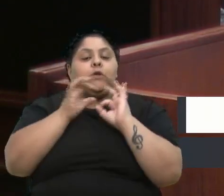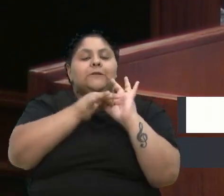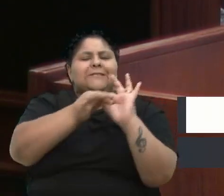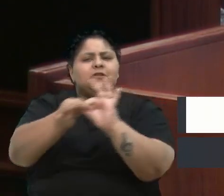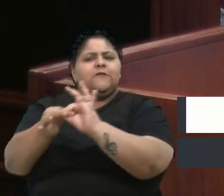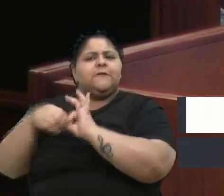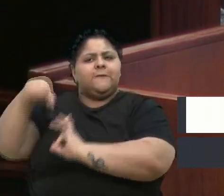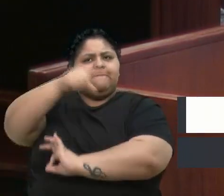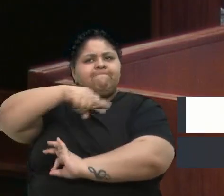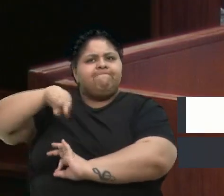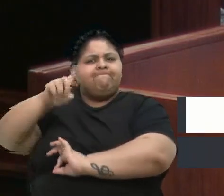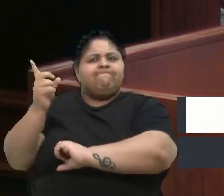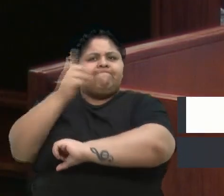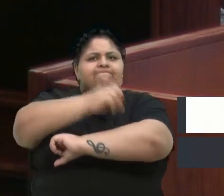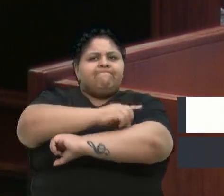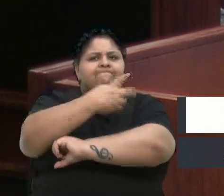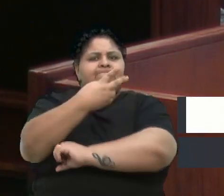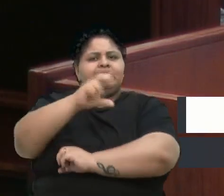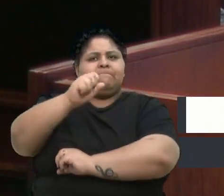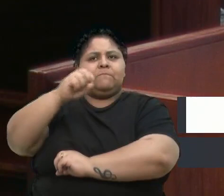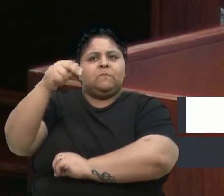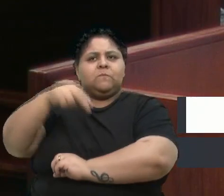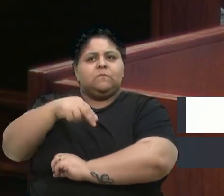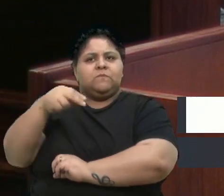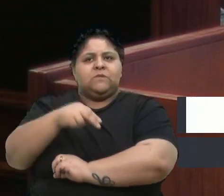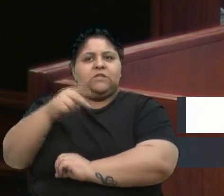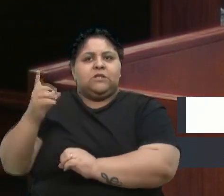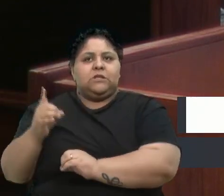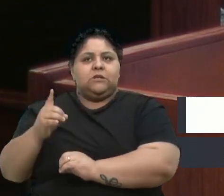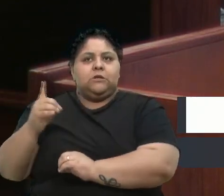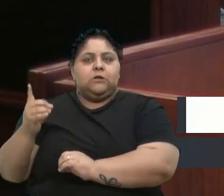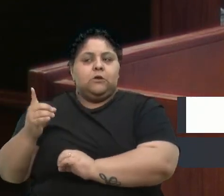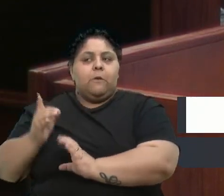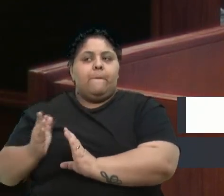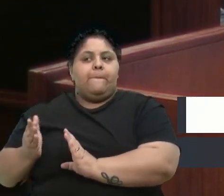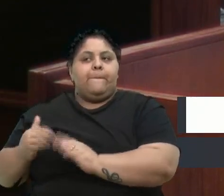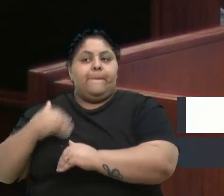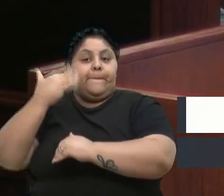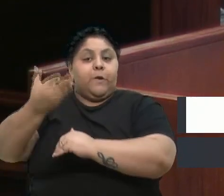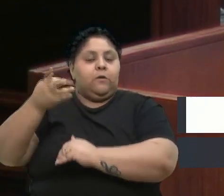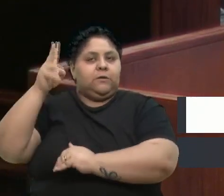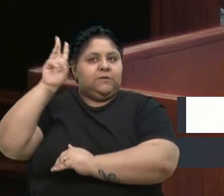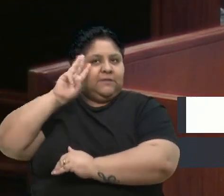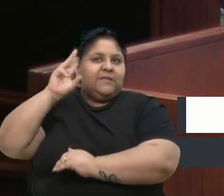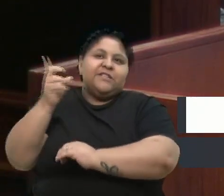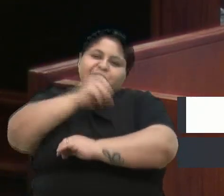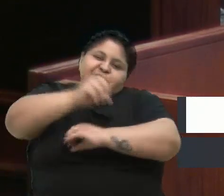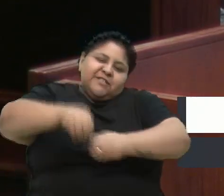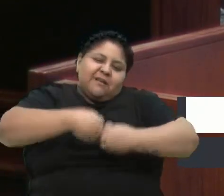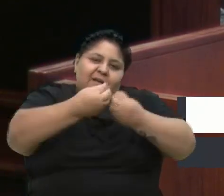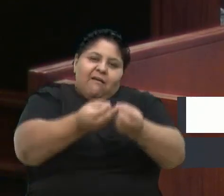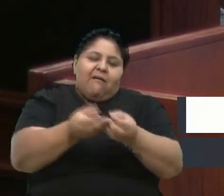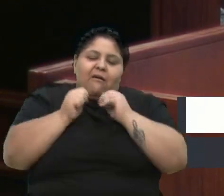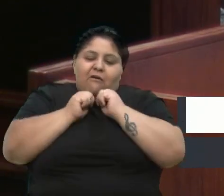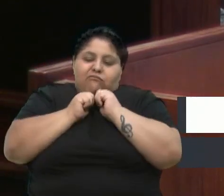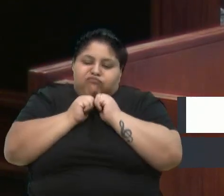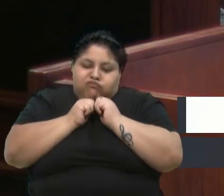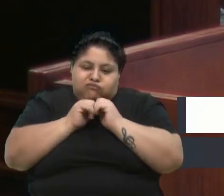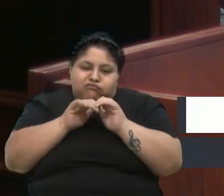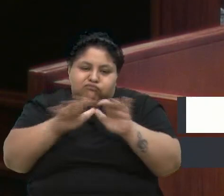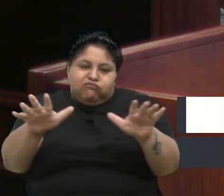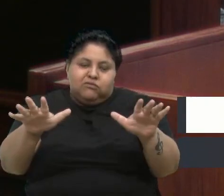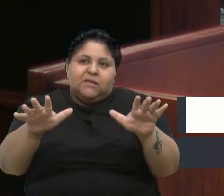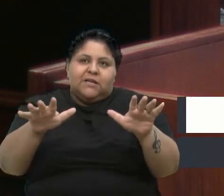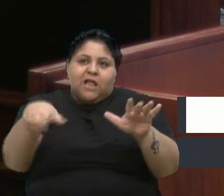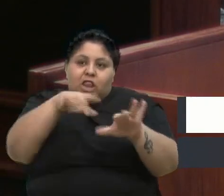nós no dia 28 de novembro, próxima terça-feira, o Dia de Doar, para multiplicar a nossa mensagem